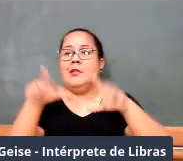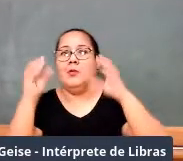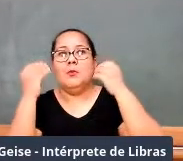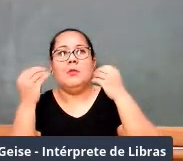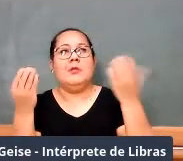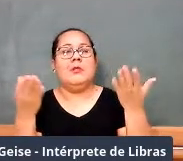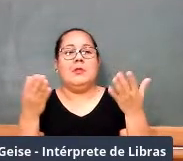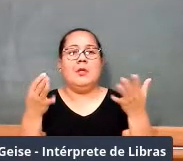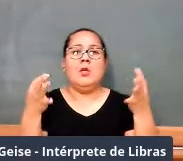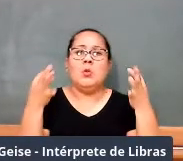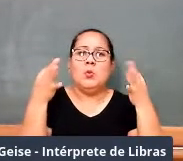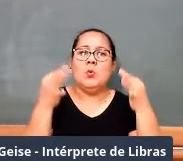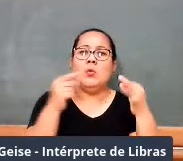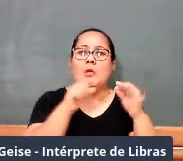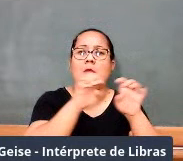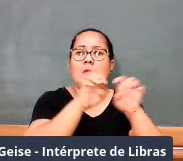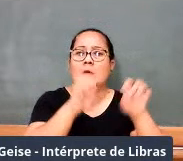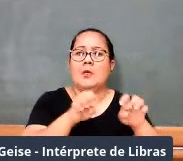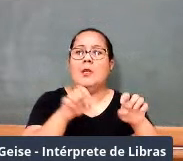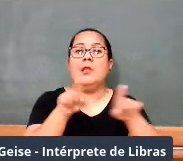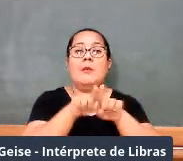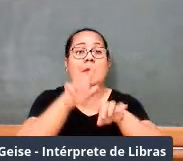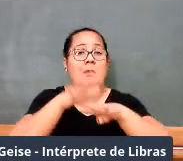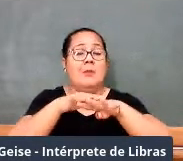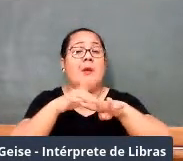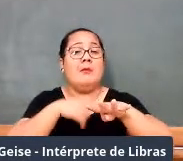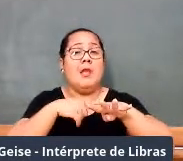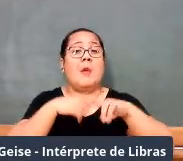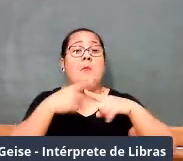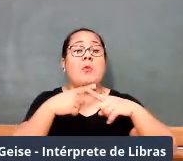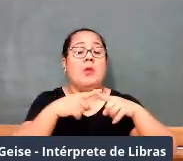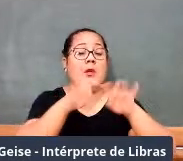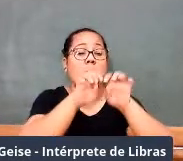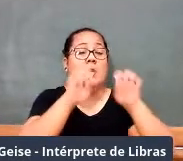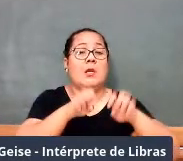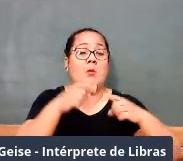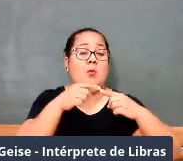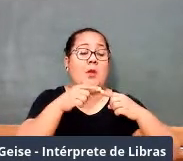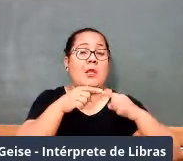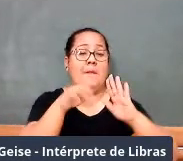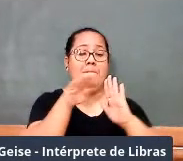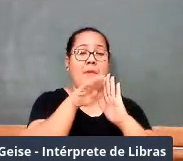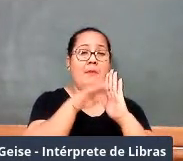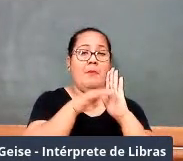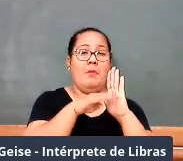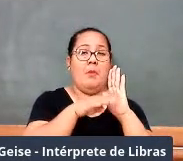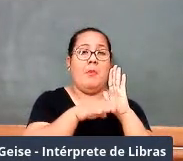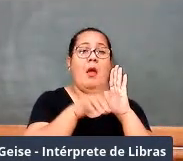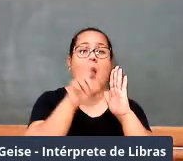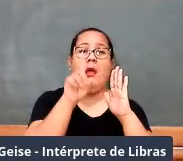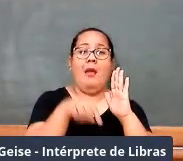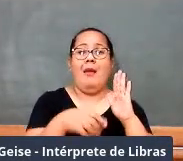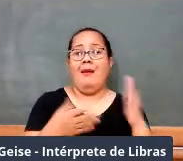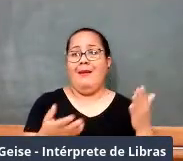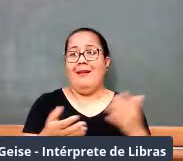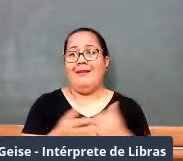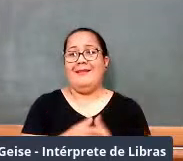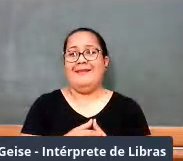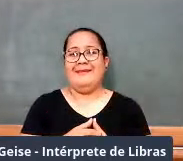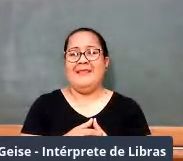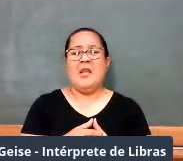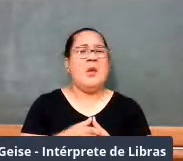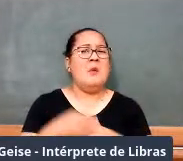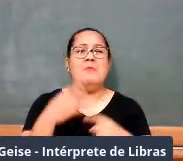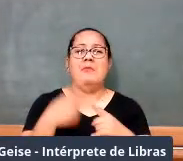estruturalismo também nas matemáticas. E a ideia era a seguinte, prevalecer as chamadas